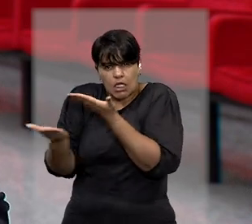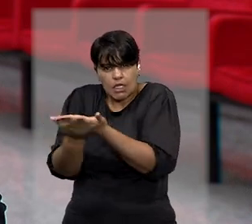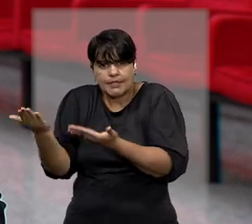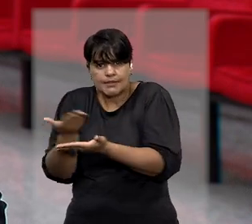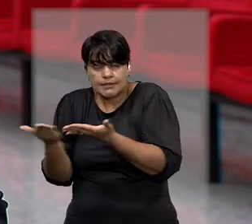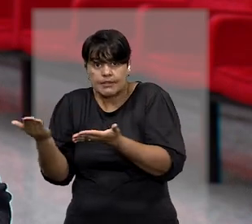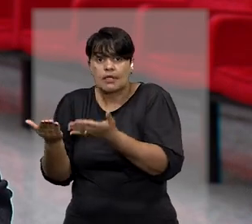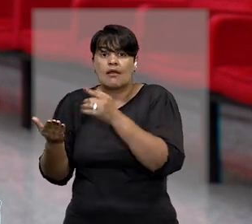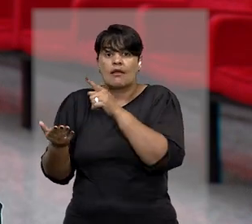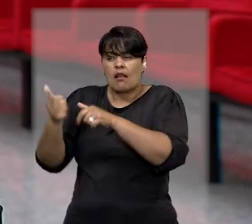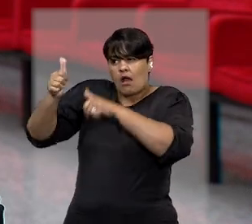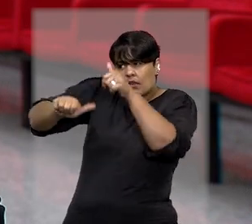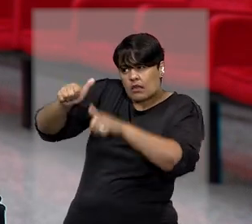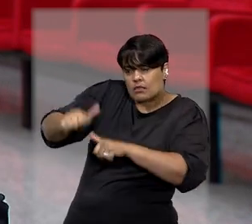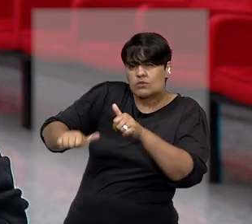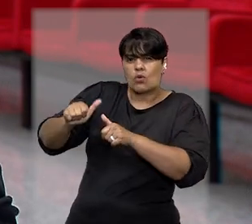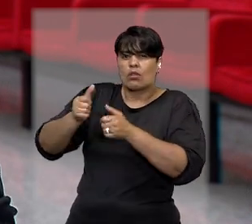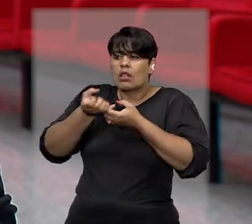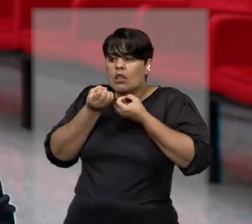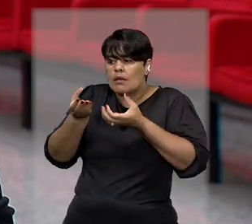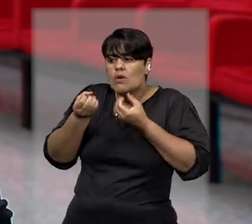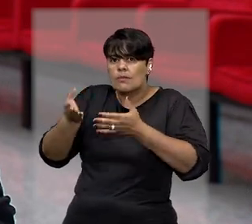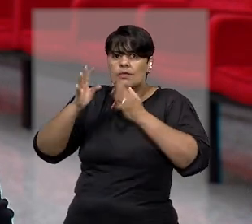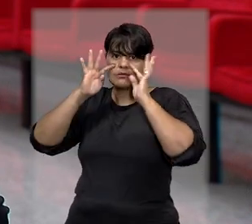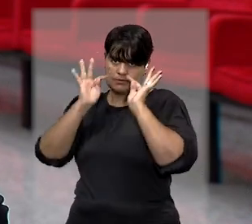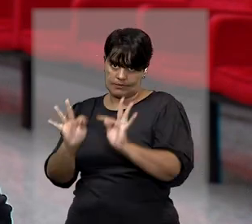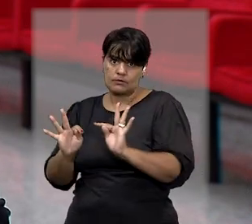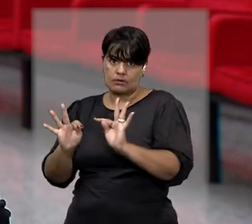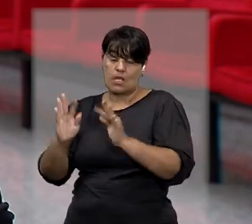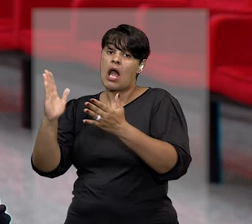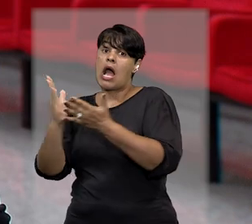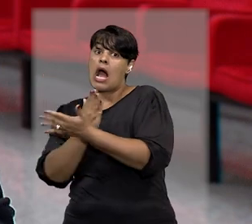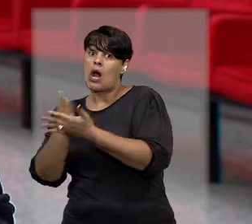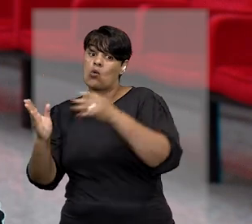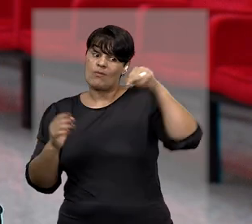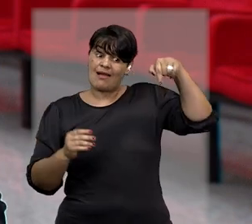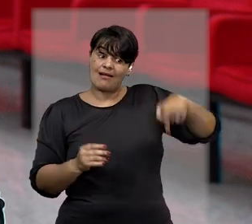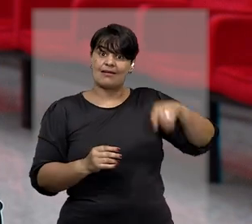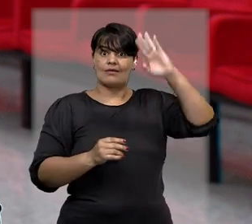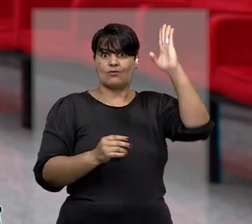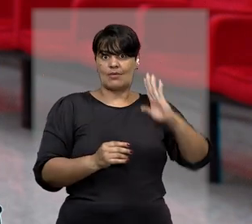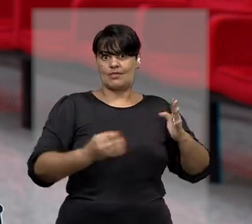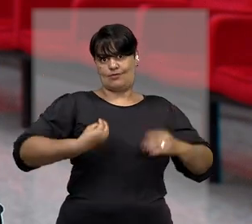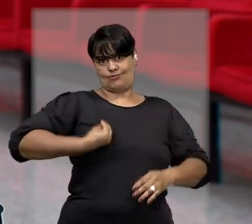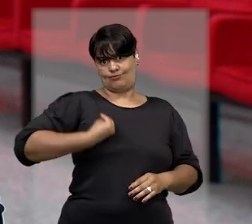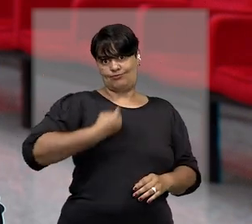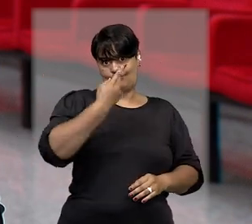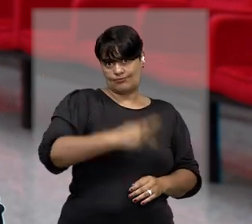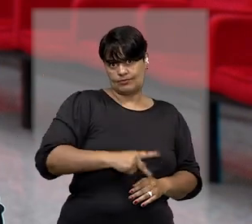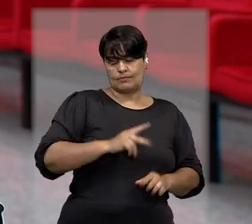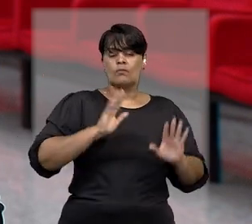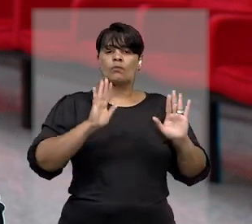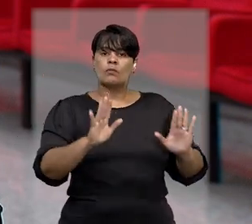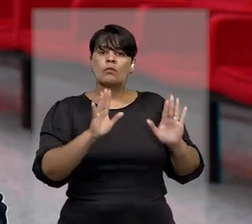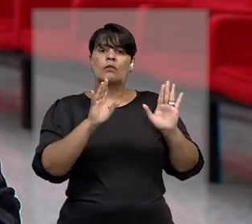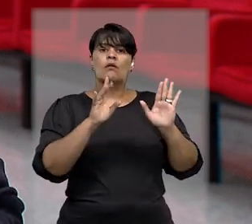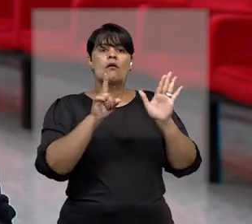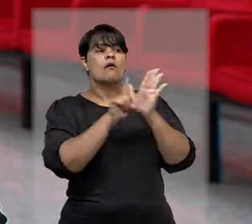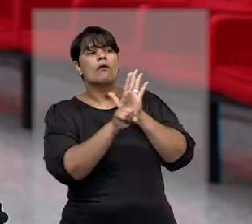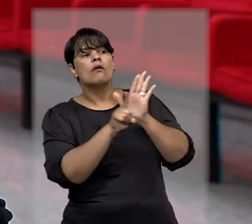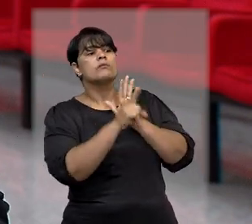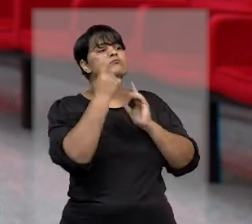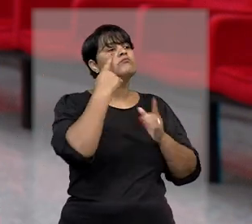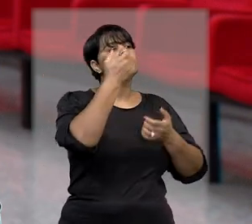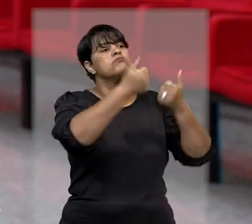de diversas testemunhas, algumas delas residentes no Brasil. Os interrogatórios estavam marcados para o período de